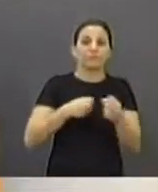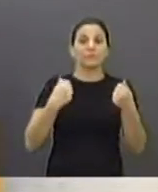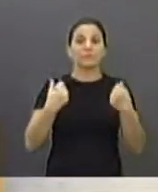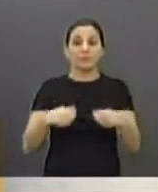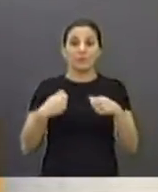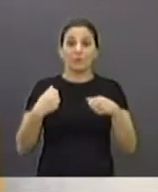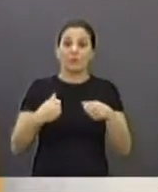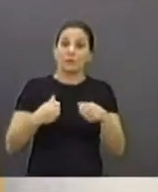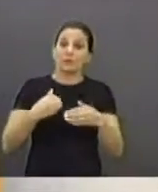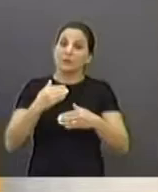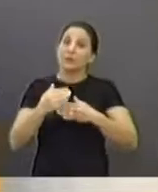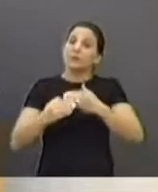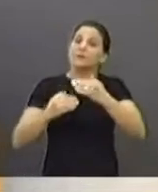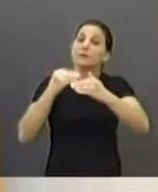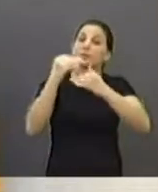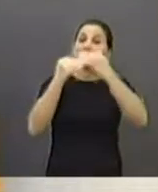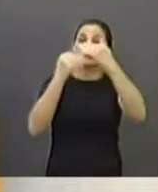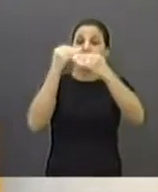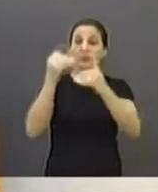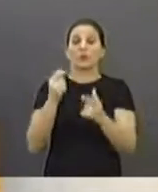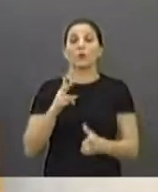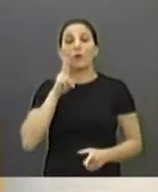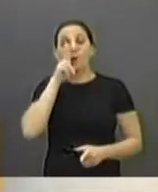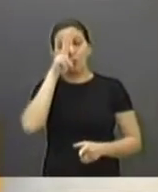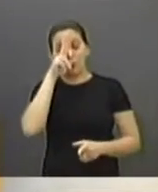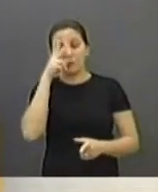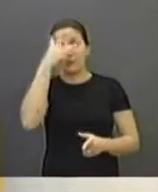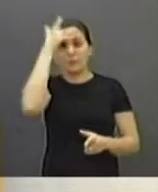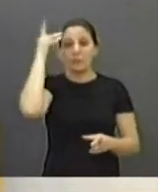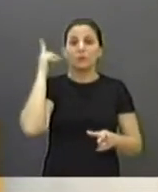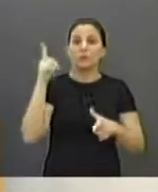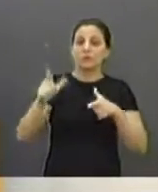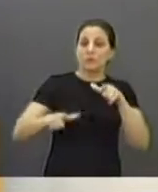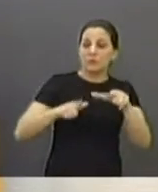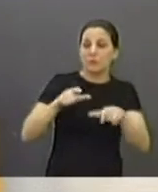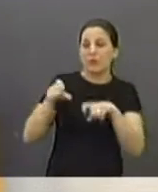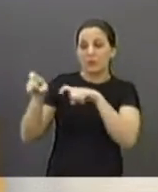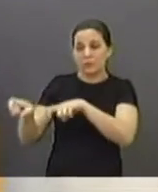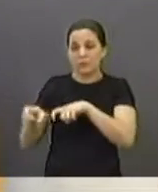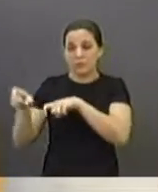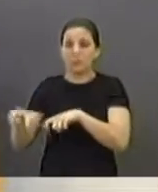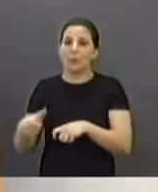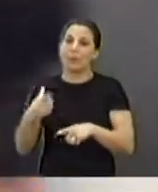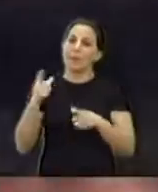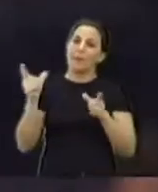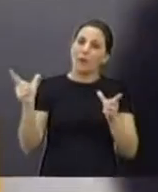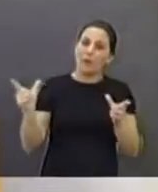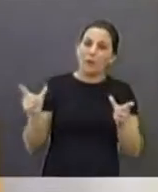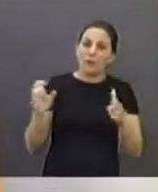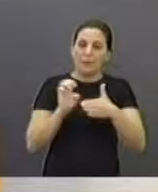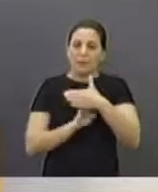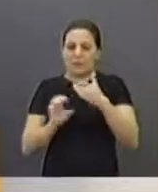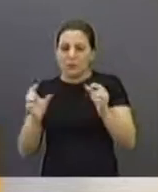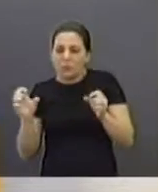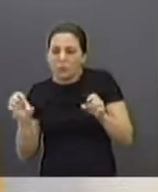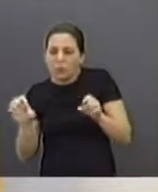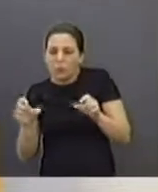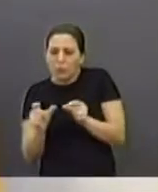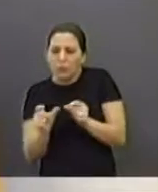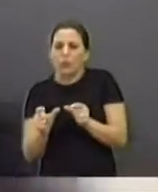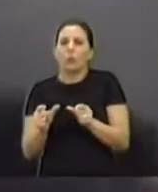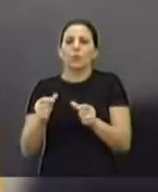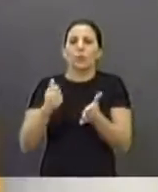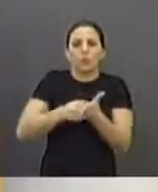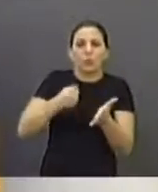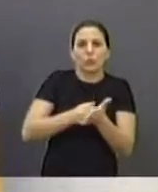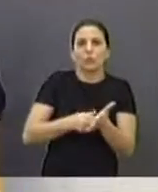cada vez mais fortalecida em relação aos assentados do nosso município, dos pequenos produtores que lutam cada dia a mais para sobreviver.